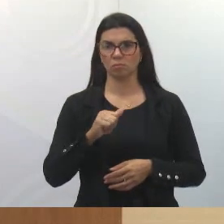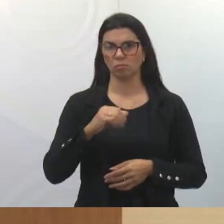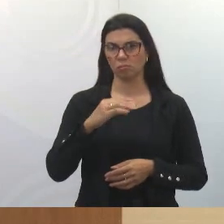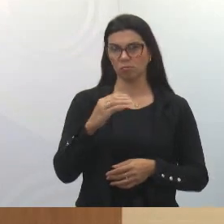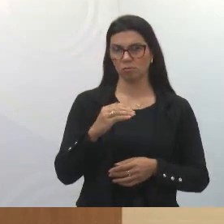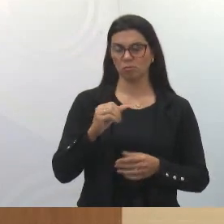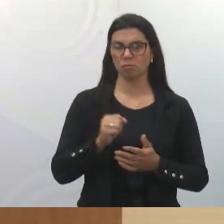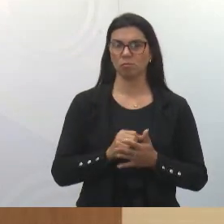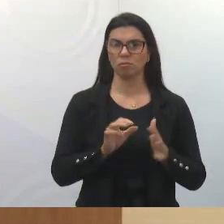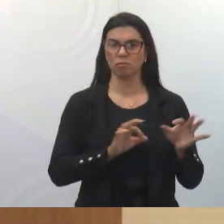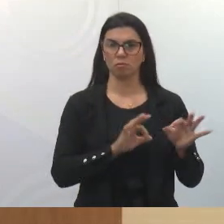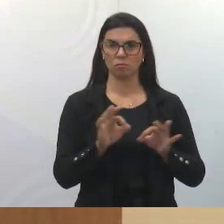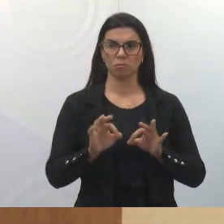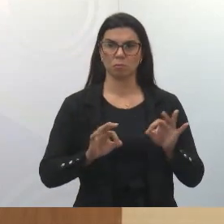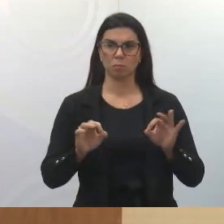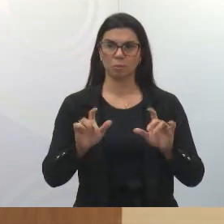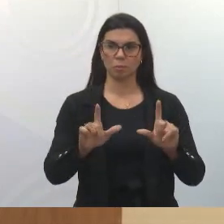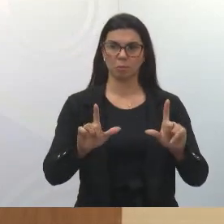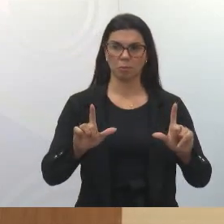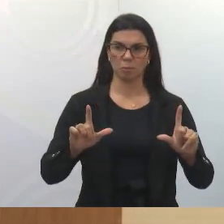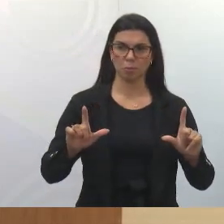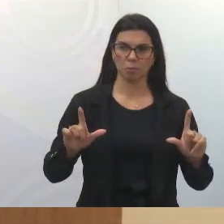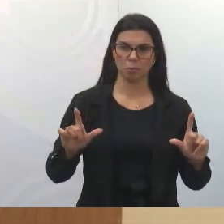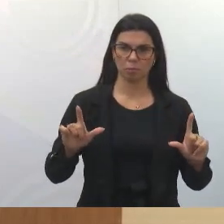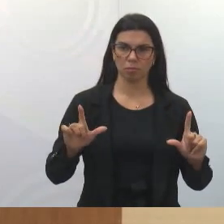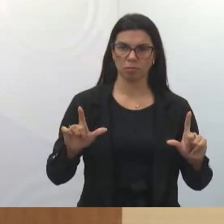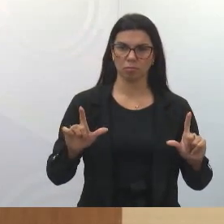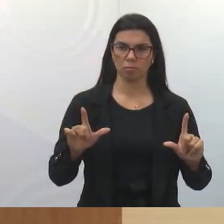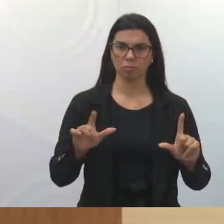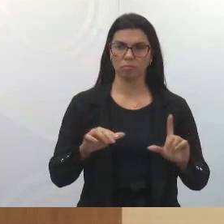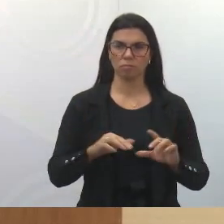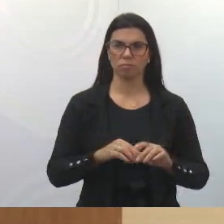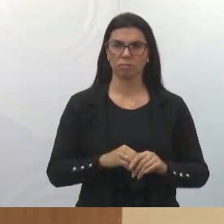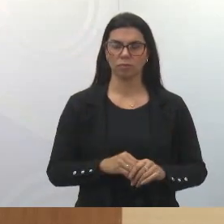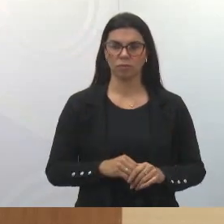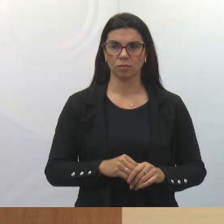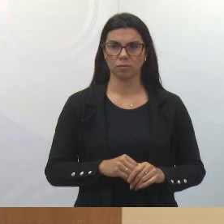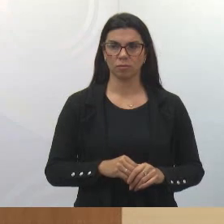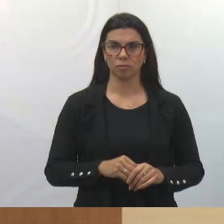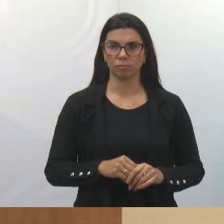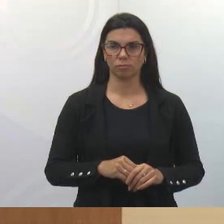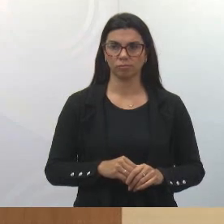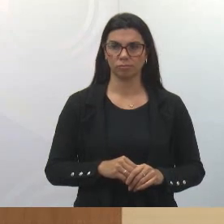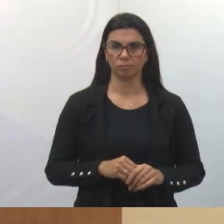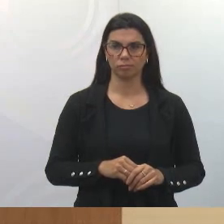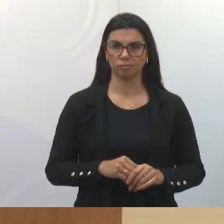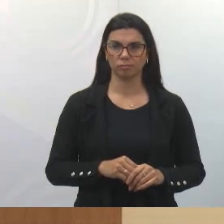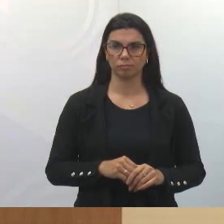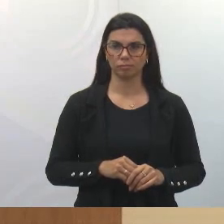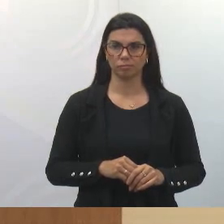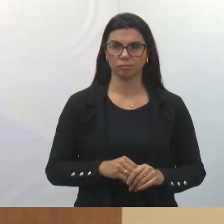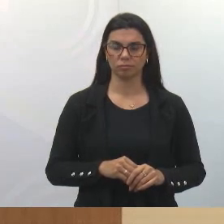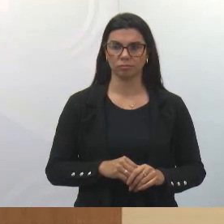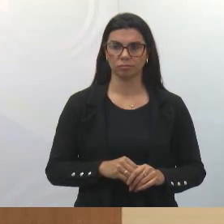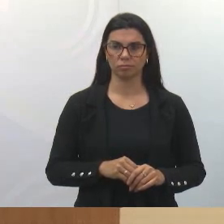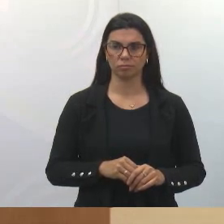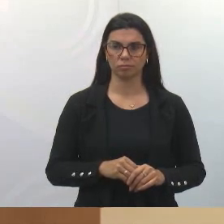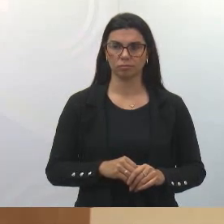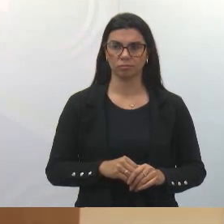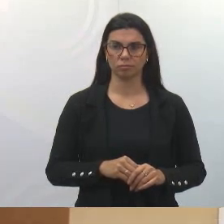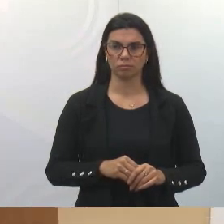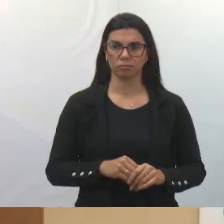evento aqui, se puder puxar a câmera aqui, der um zoom aqui para mim, a técnica, se puder passar aqui a